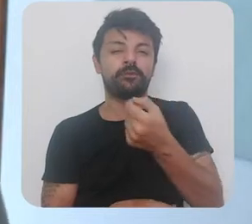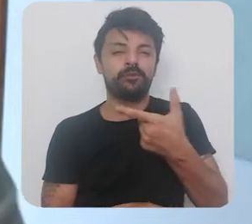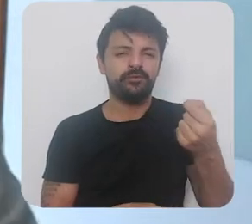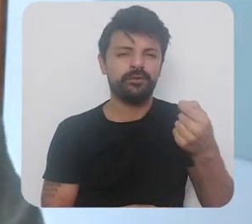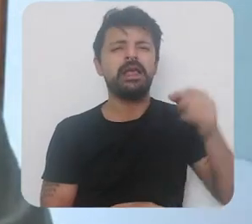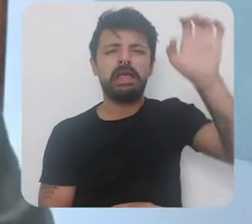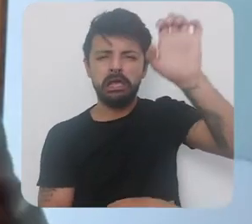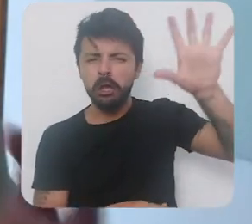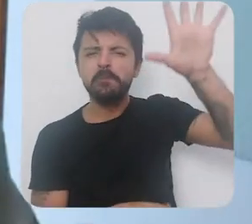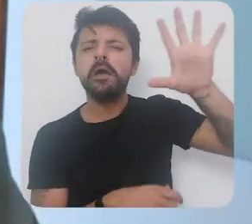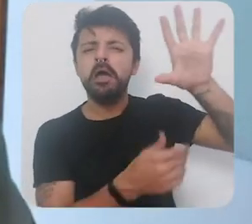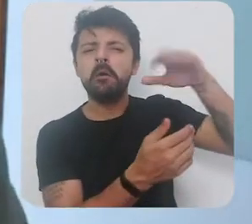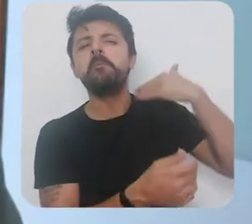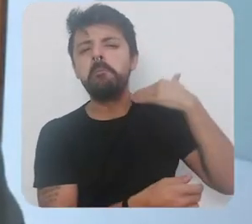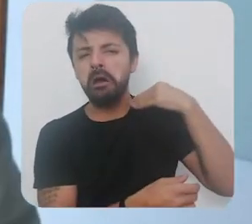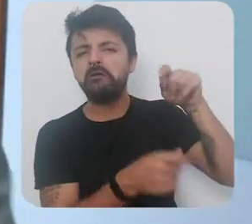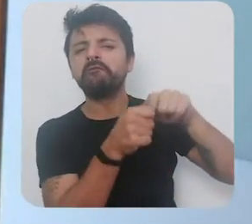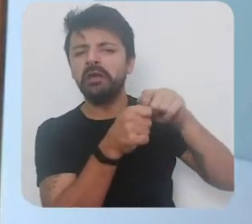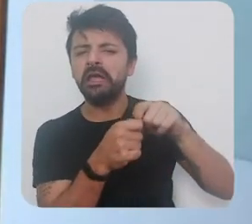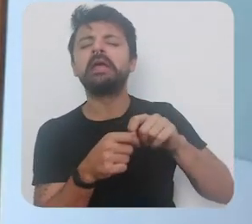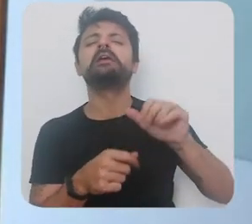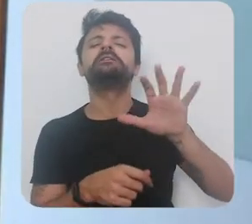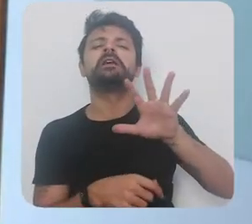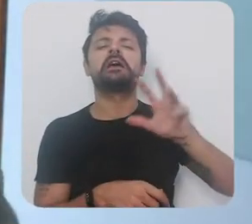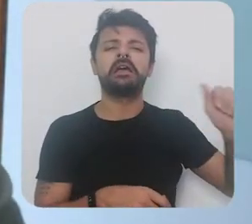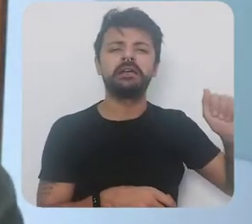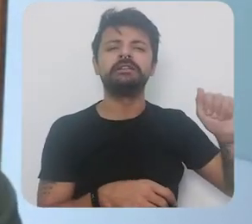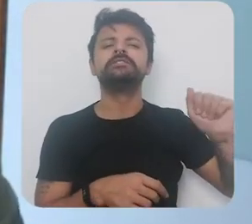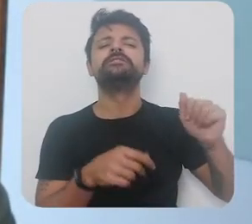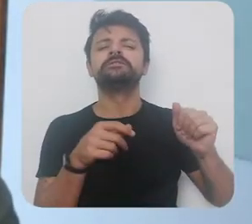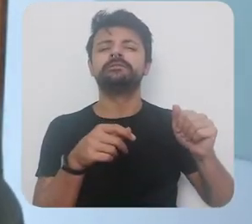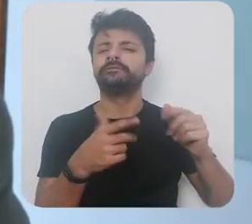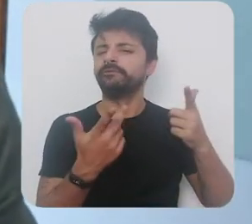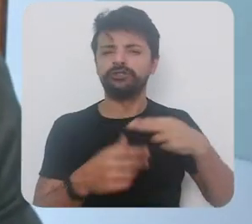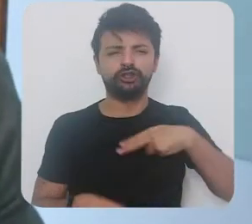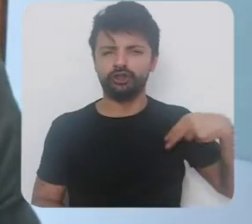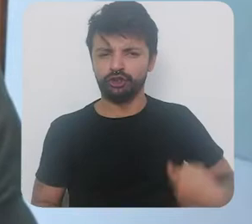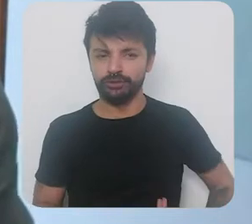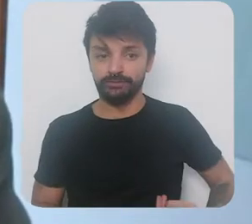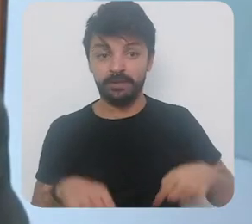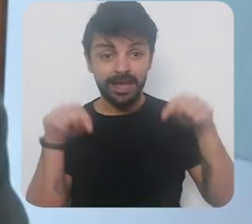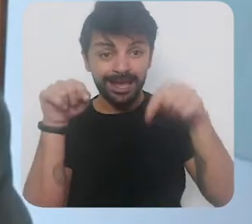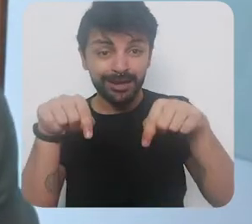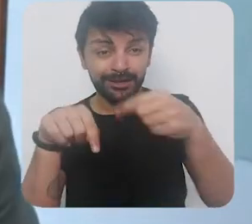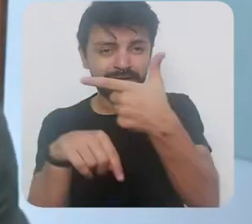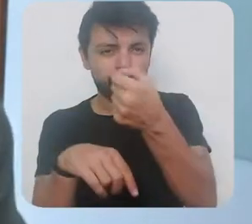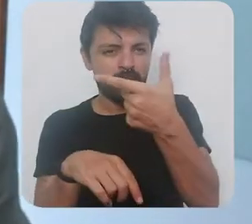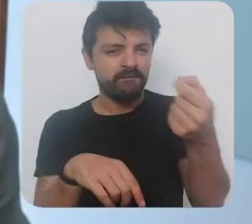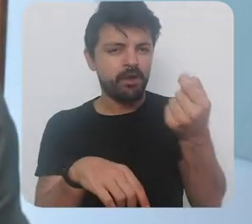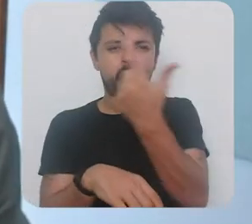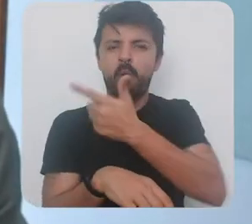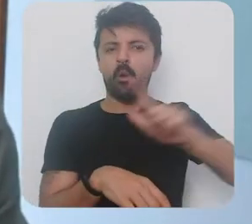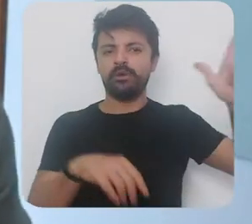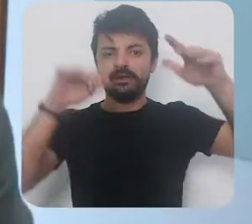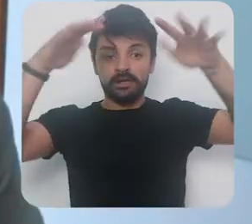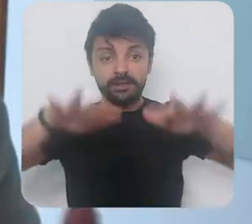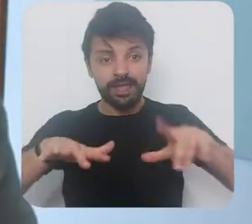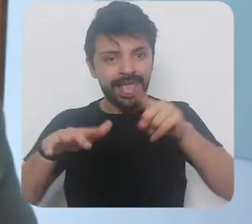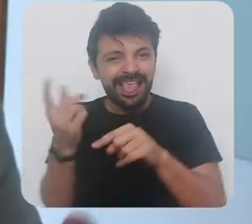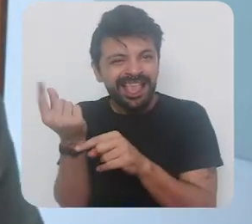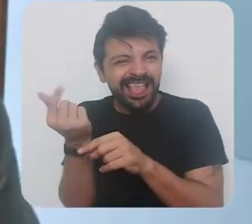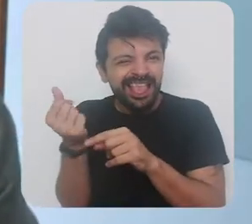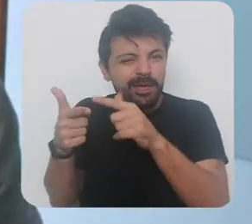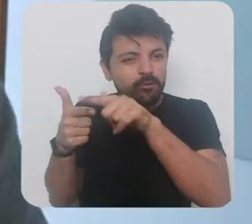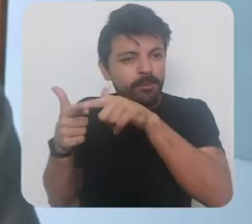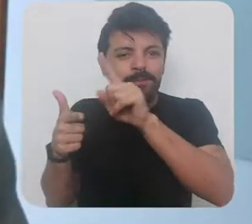Europeu fez isso em todos os países a Ásia a China e tal aí nós chegamos agora em 2020 com uma nova crise de outra